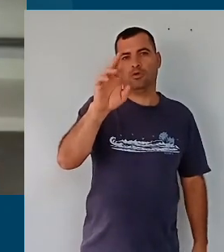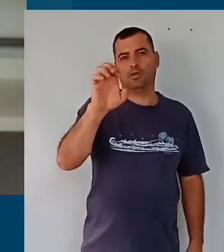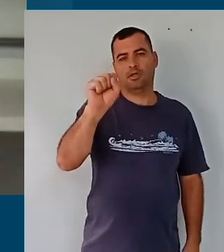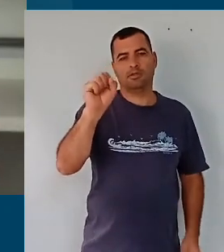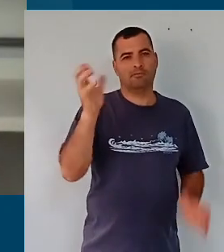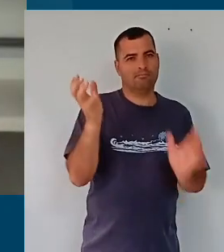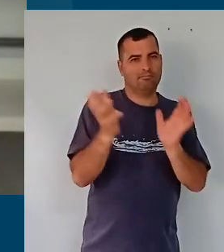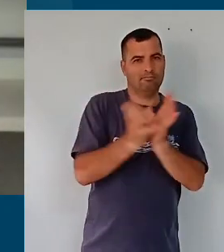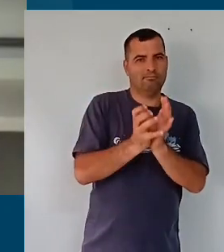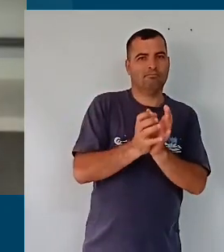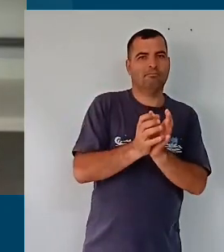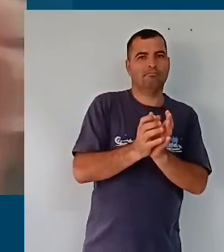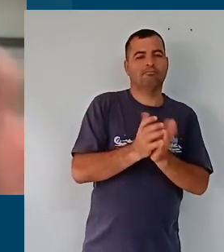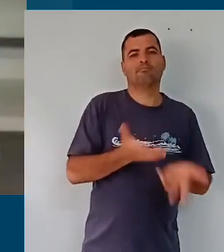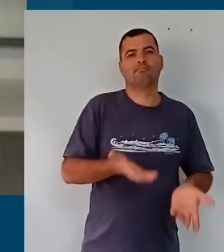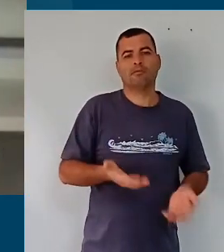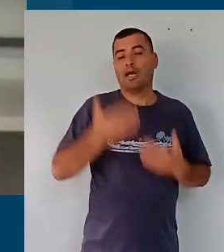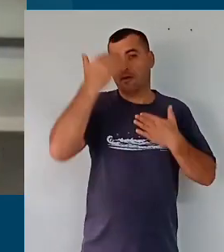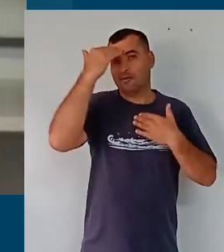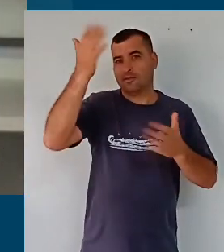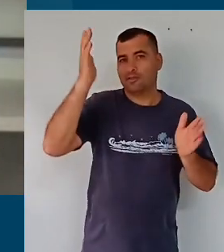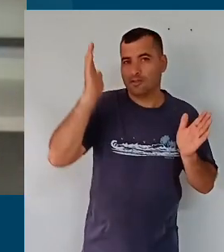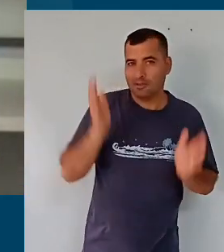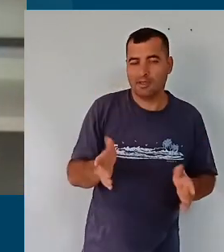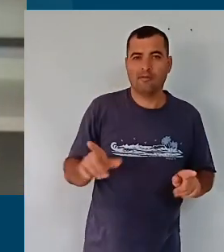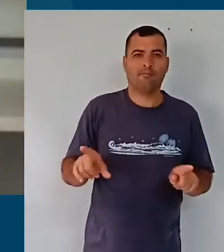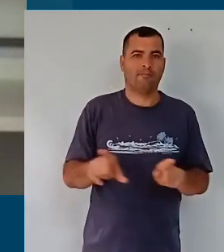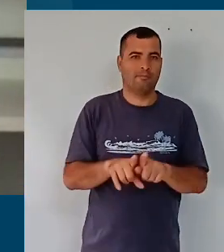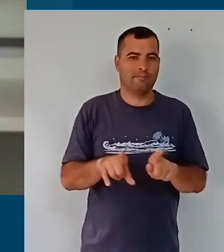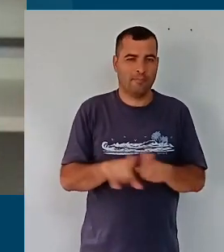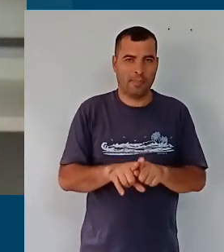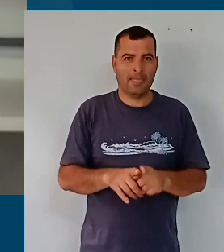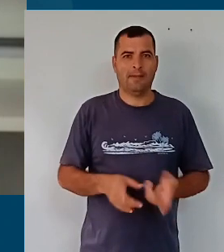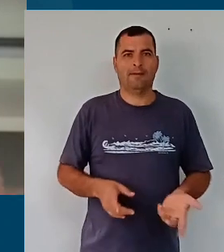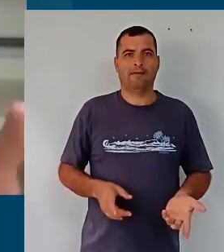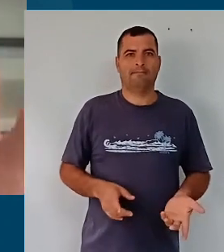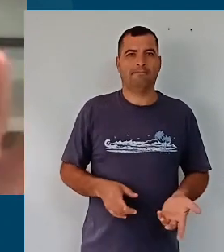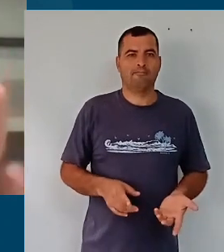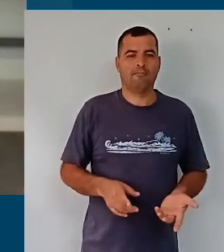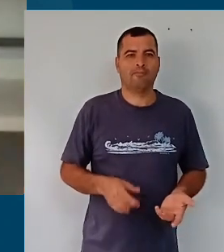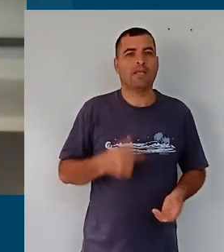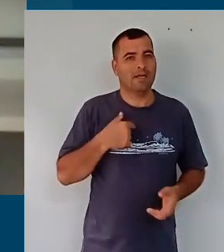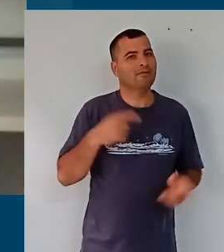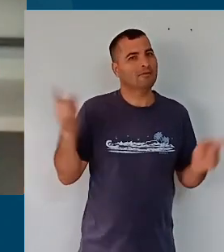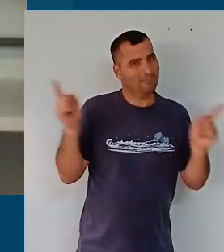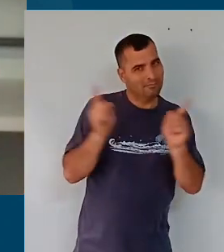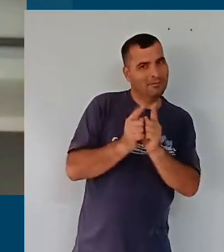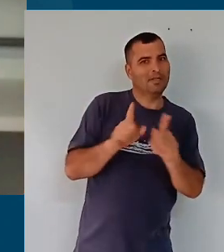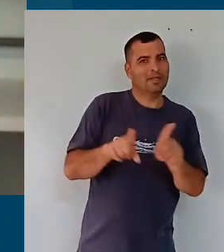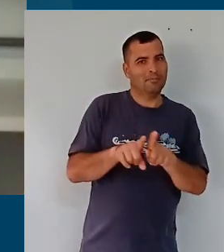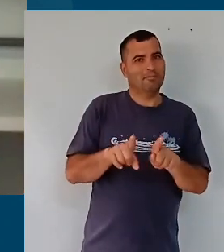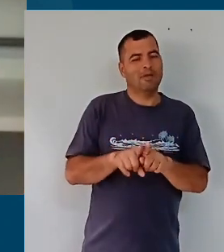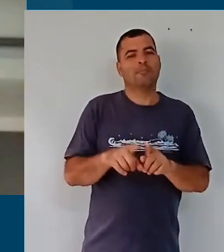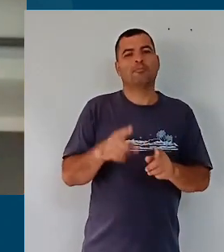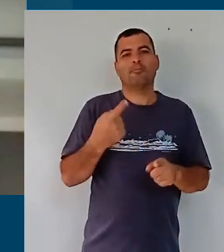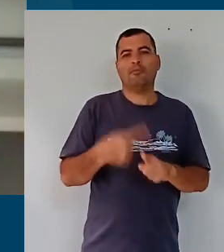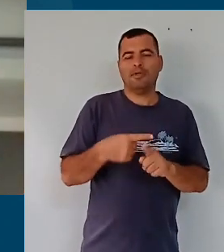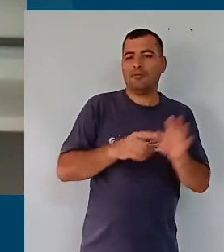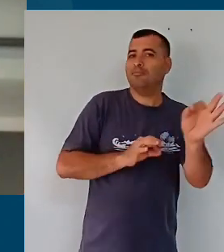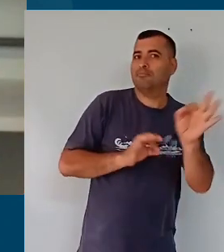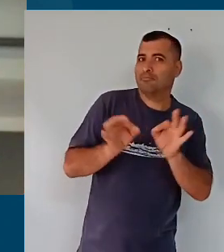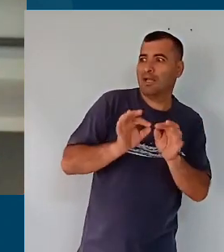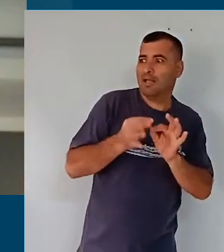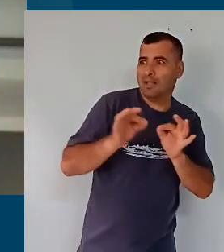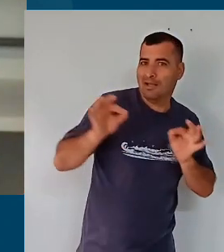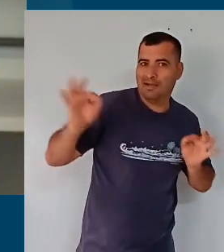da rede municipal. Bom, feito esses agradecimentos, eu queria, então, dizer o seguinte, eu vou até reduzir um pouco aquilo que eu tinha planejado